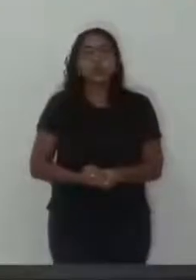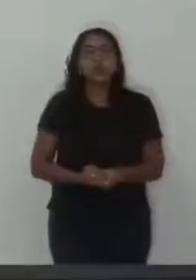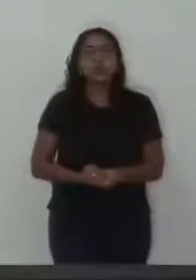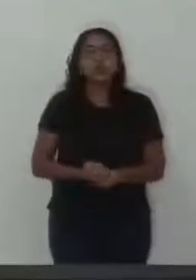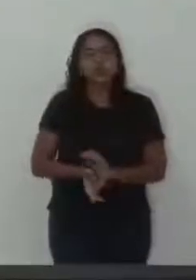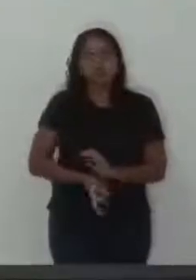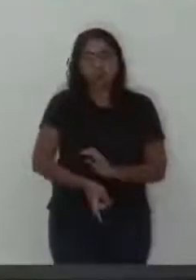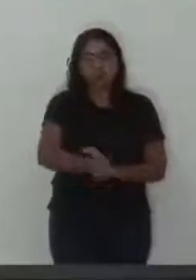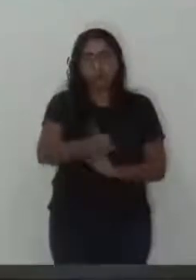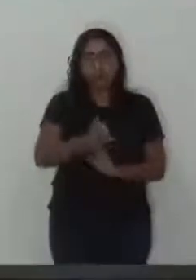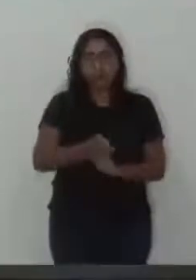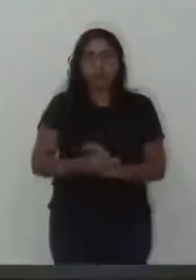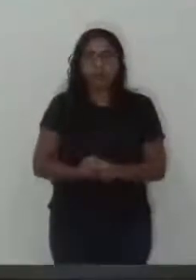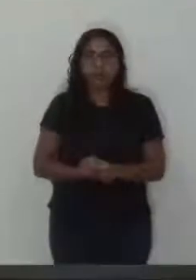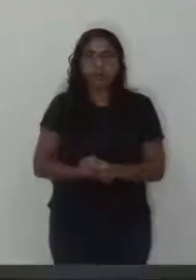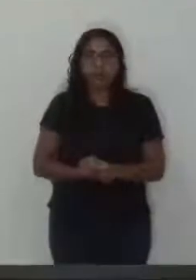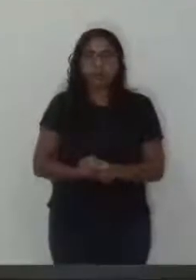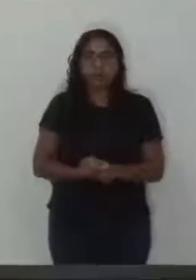Continuem a discussão.